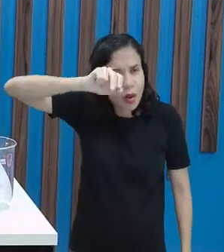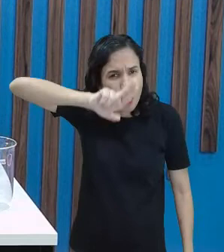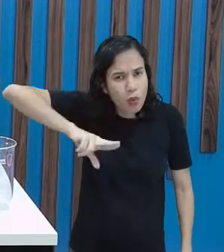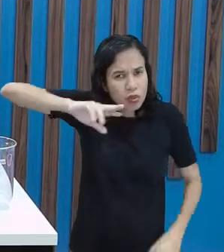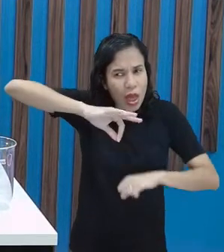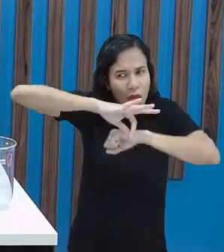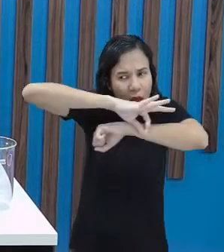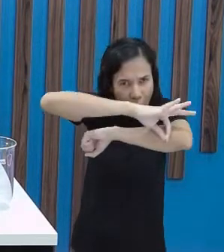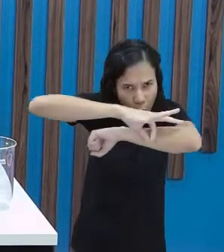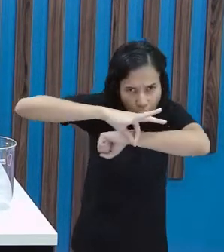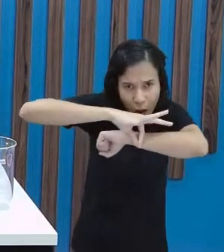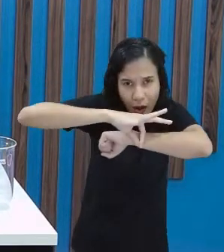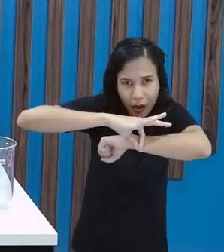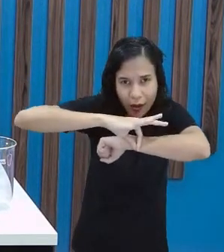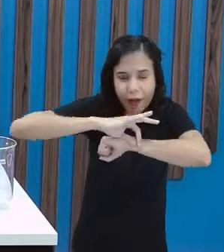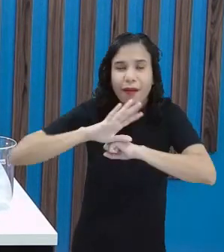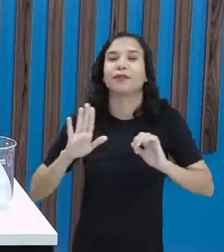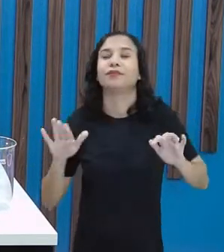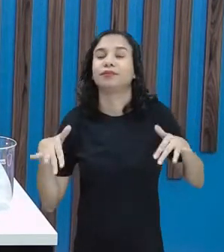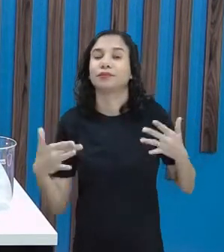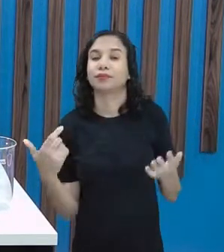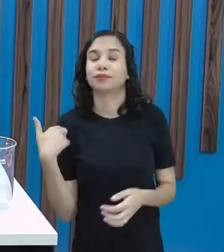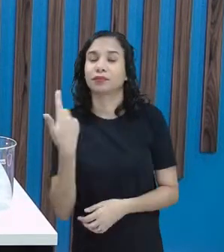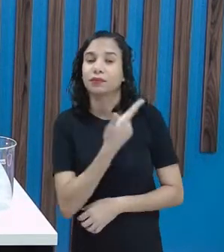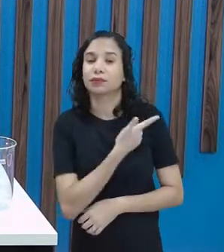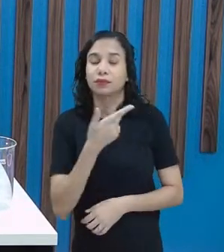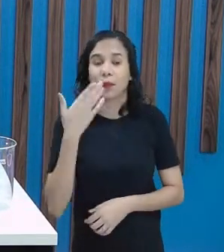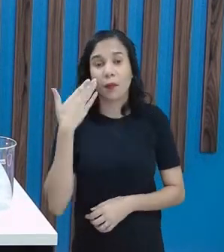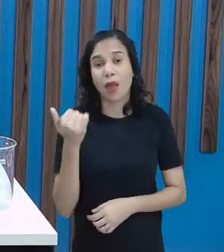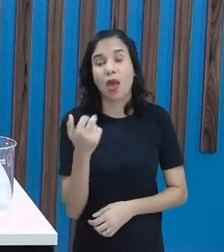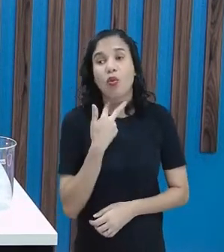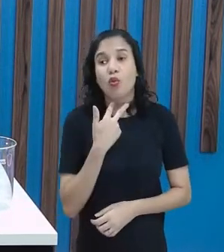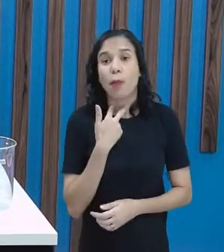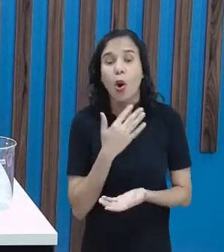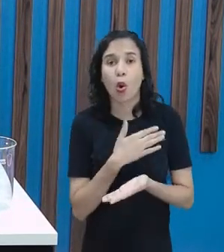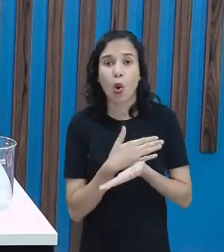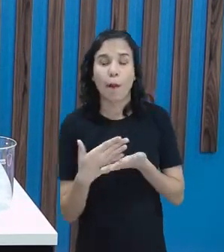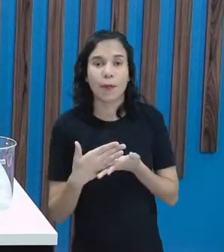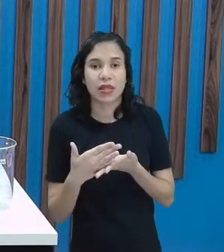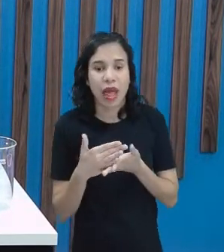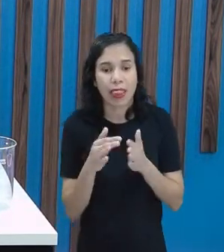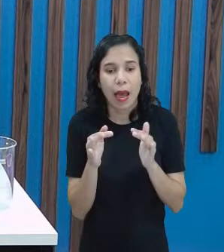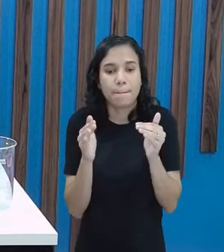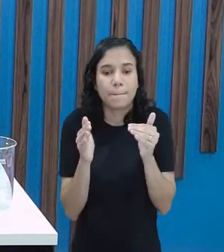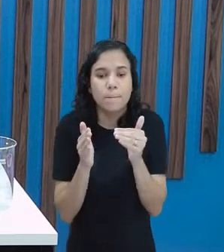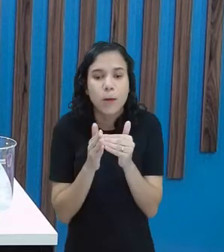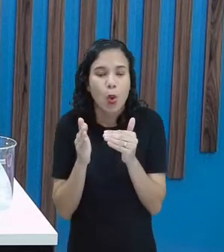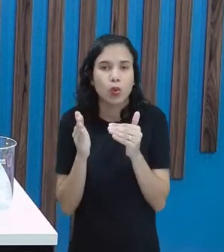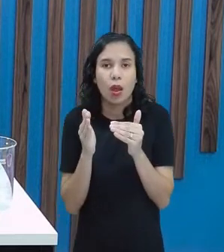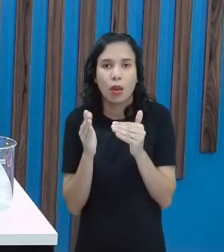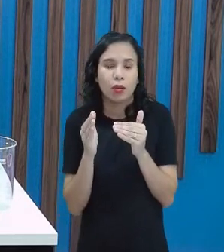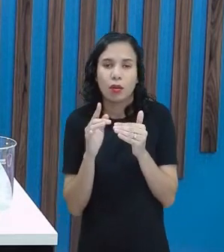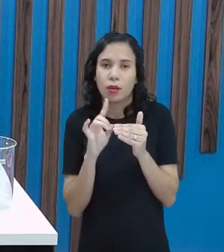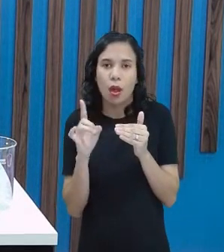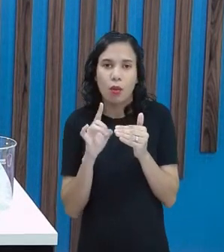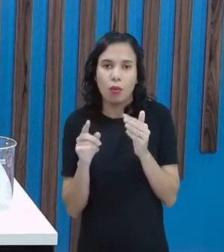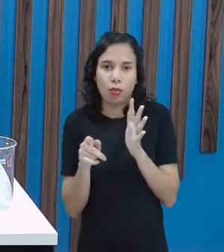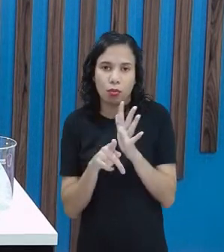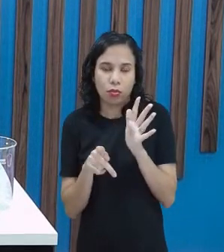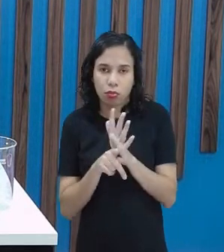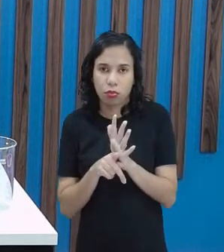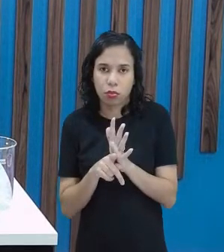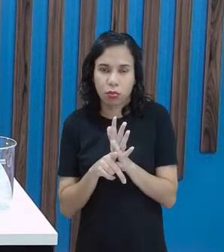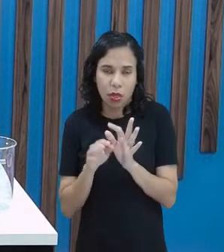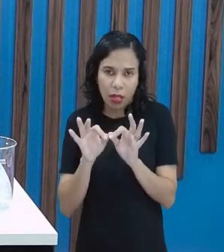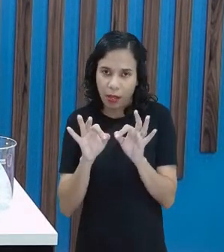uma régua? Quando a gente vai medir, a gente não pode começar da ponta da régua. Ou da ponta